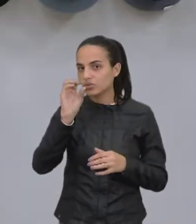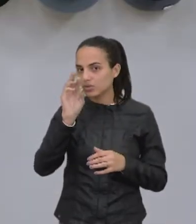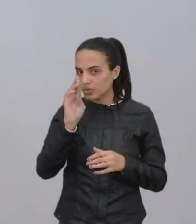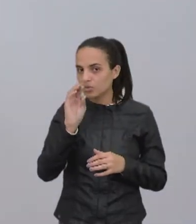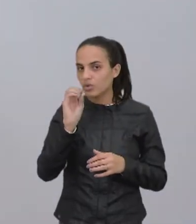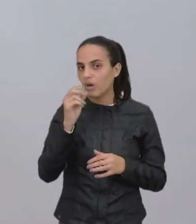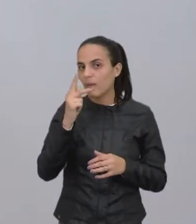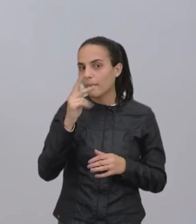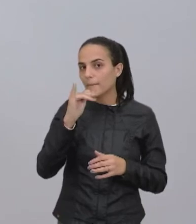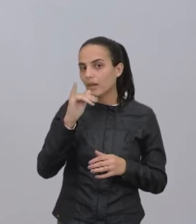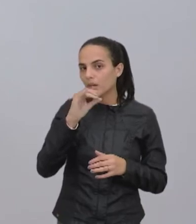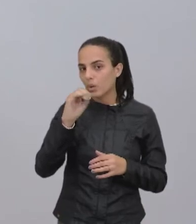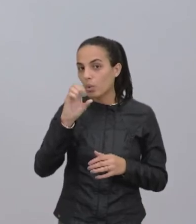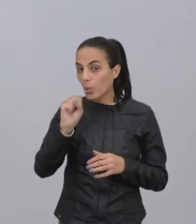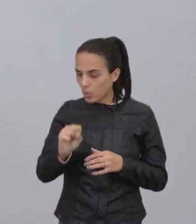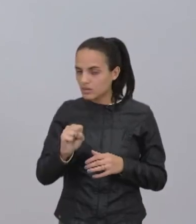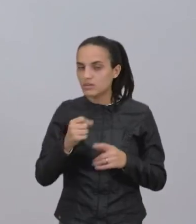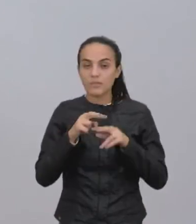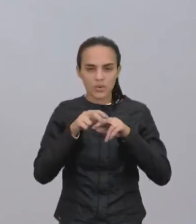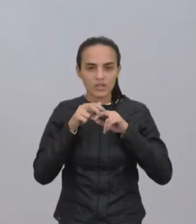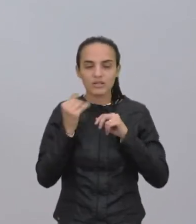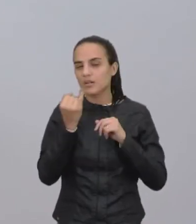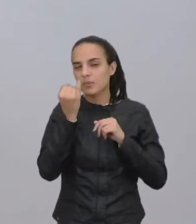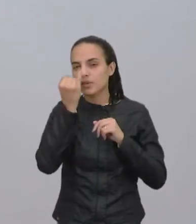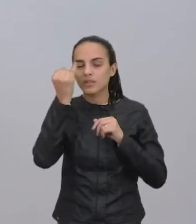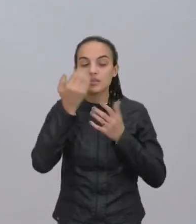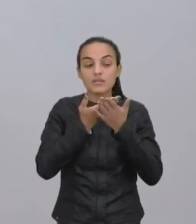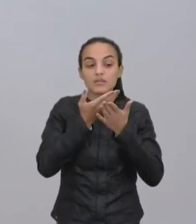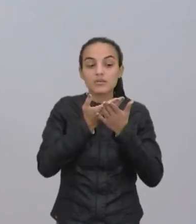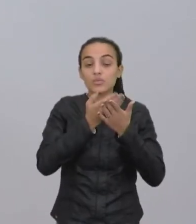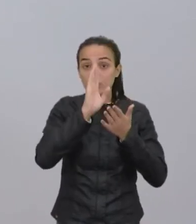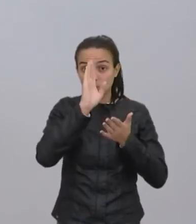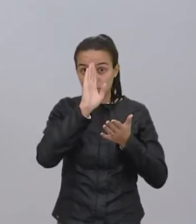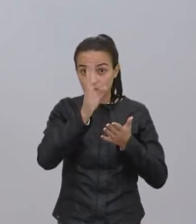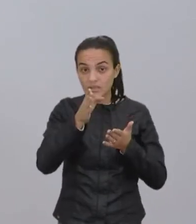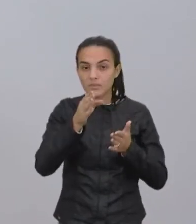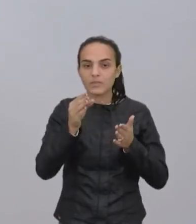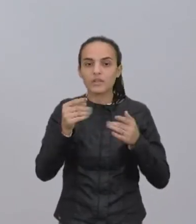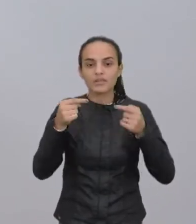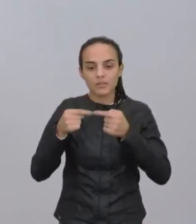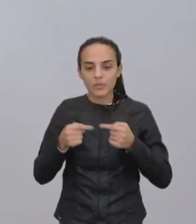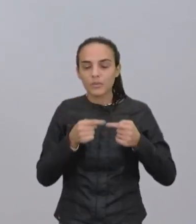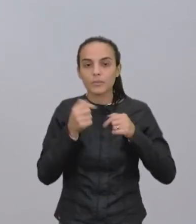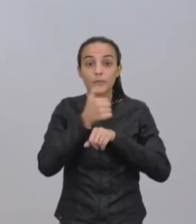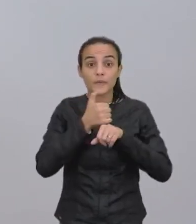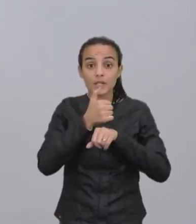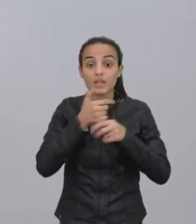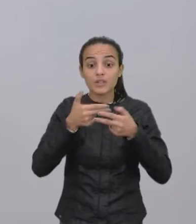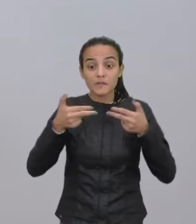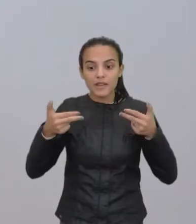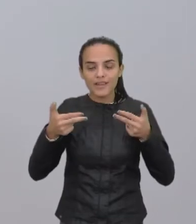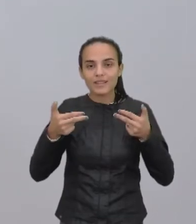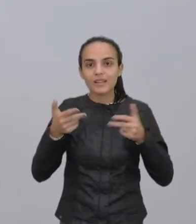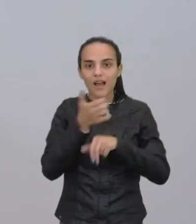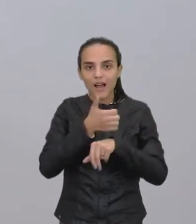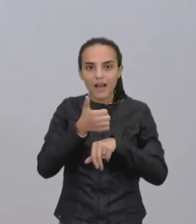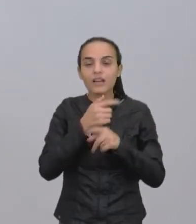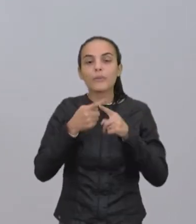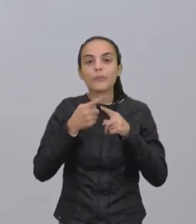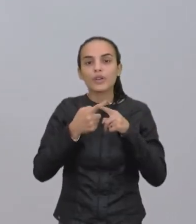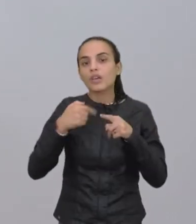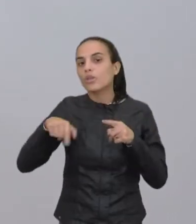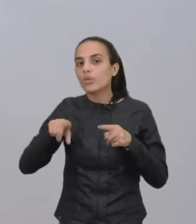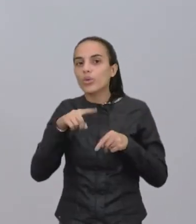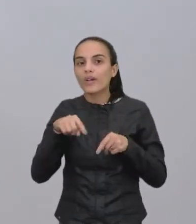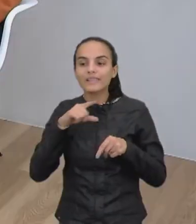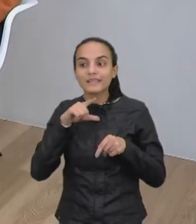isso, a importância desse campo de estudo, principalmente aí envolvendo profissionais de diversas áreas, porque aí, né, a gente